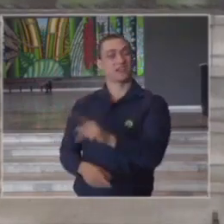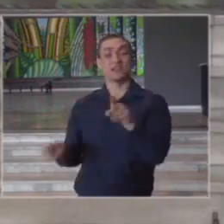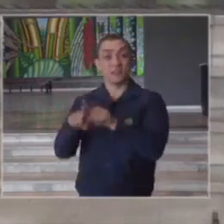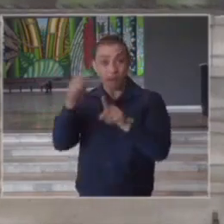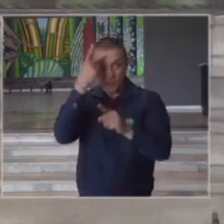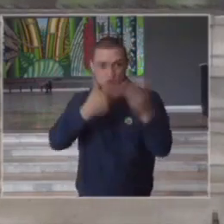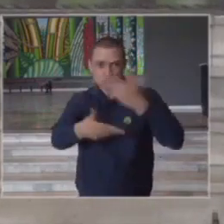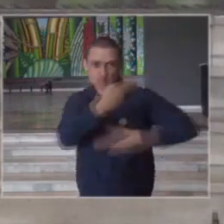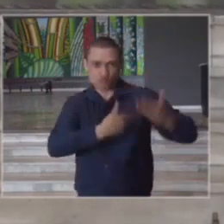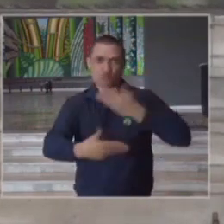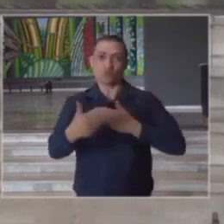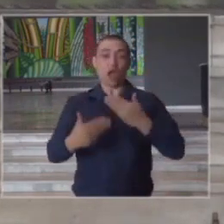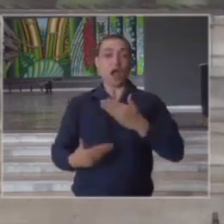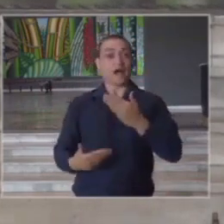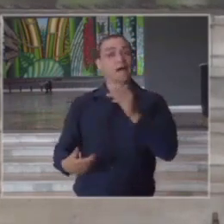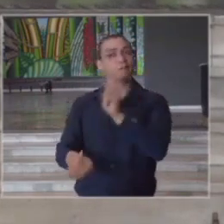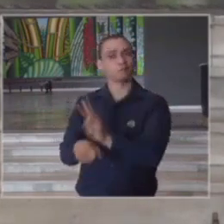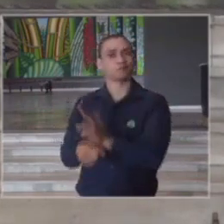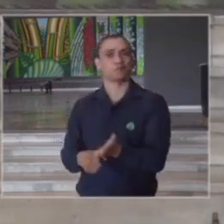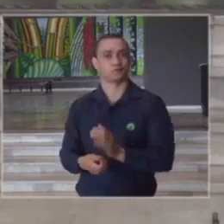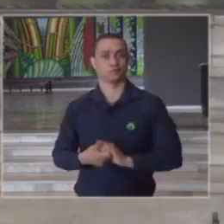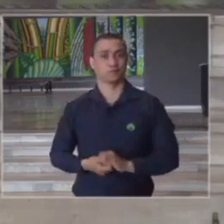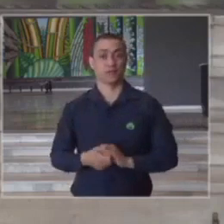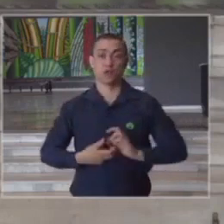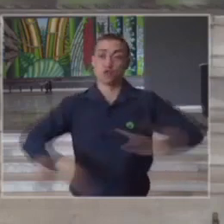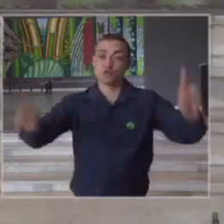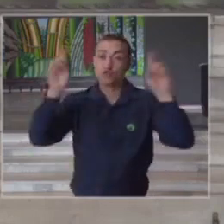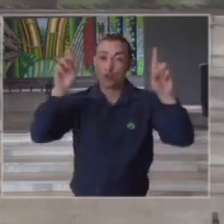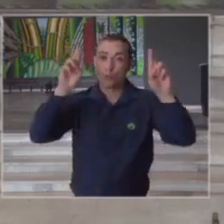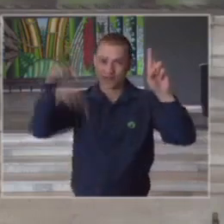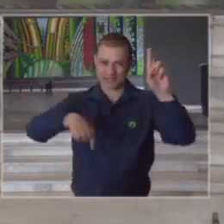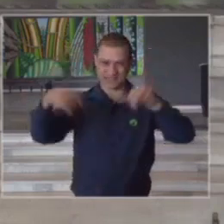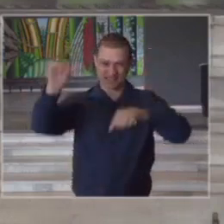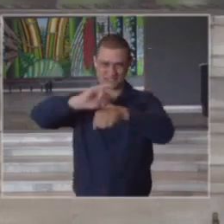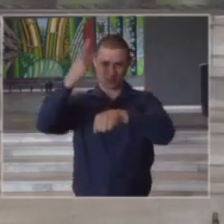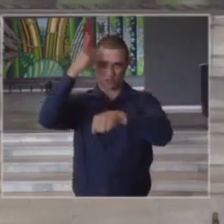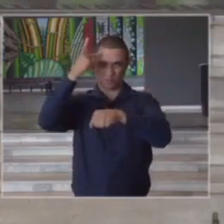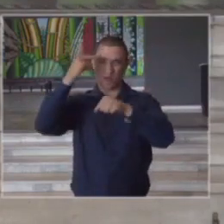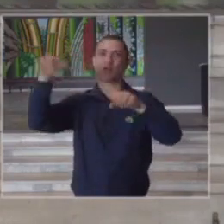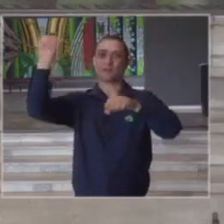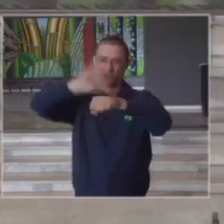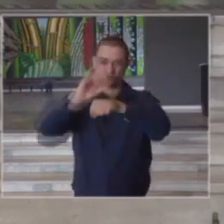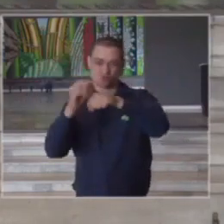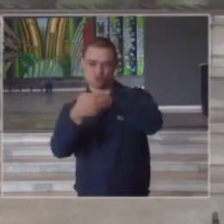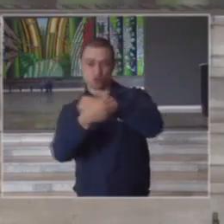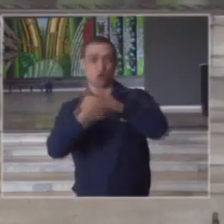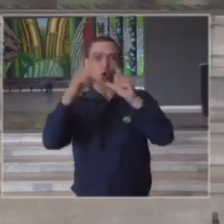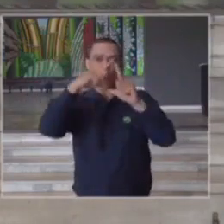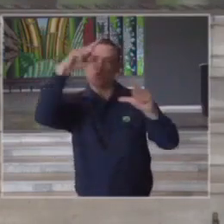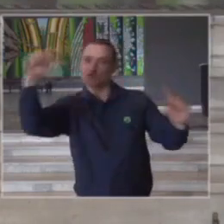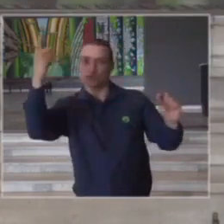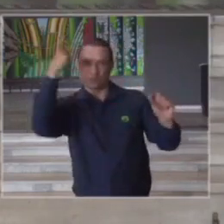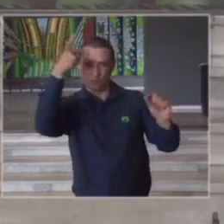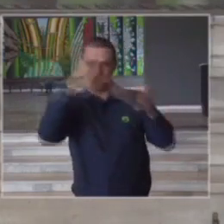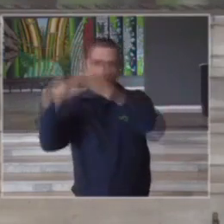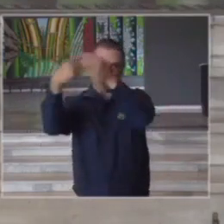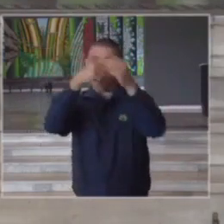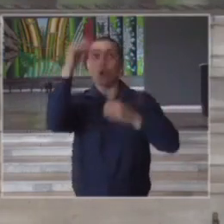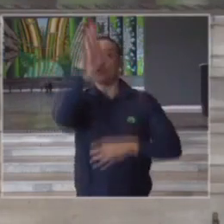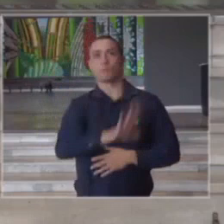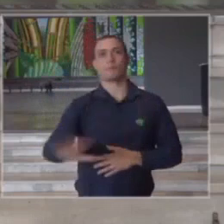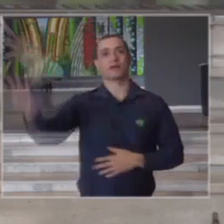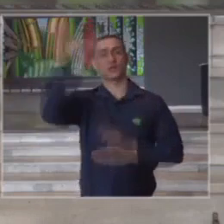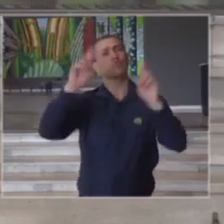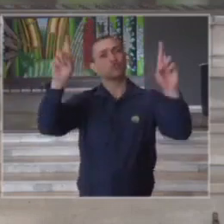convive eu espero que ninguém na capital de São Paulo na grande São Paulo no estado de São Paulo e no Brasil